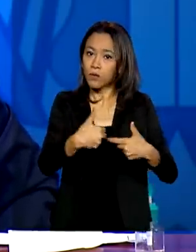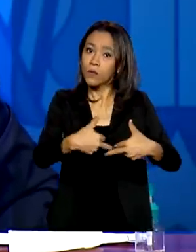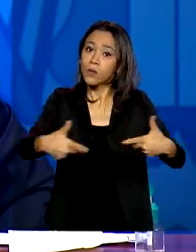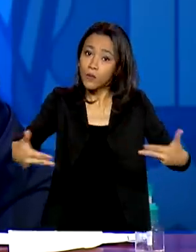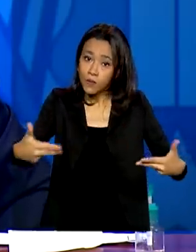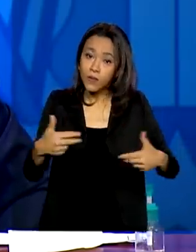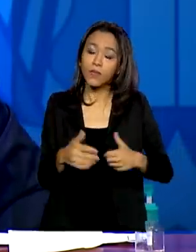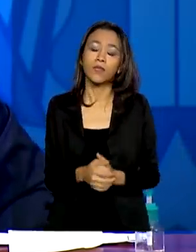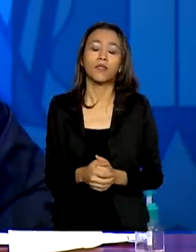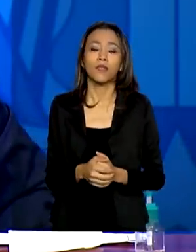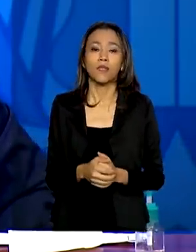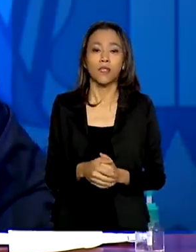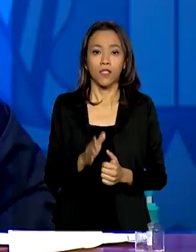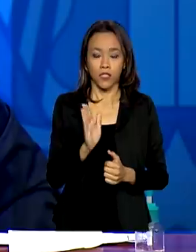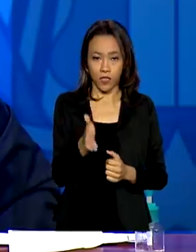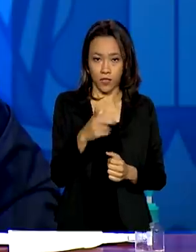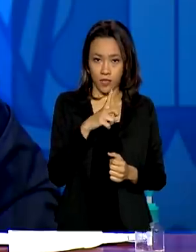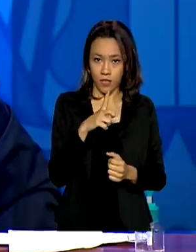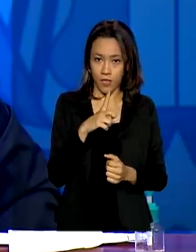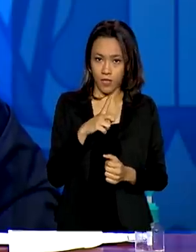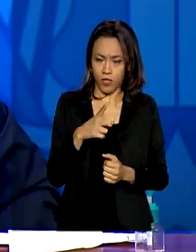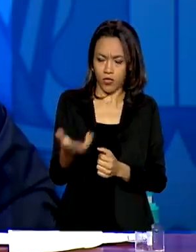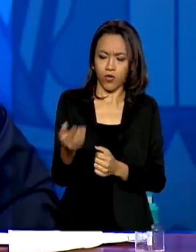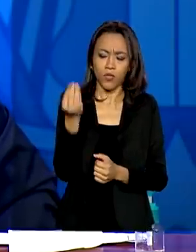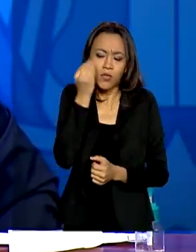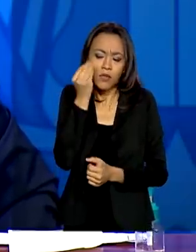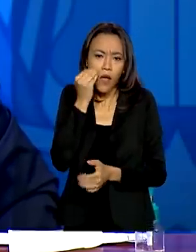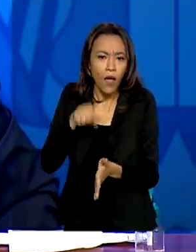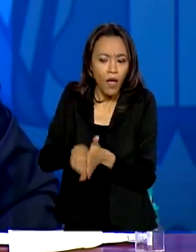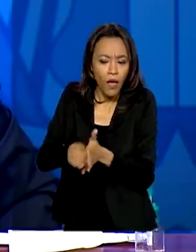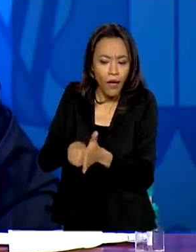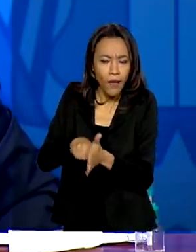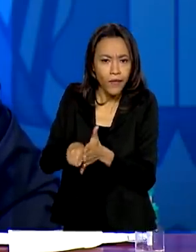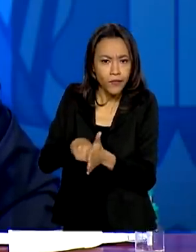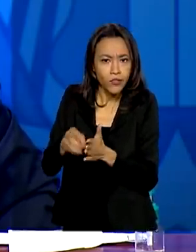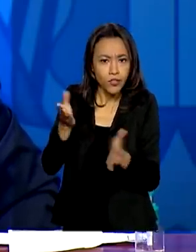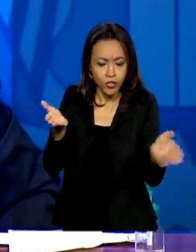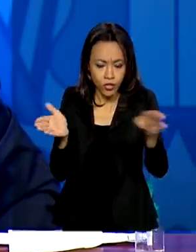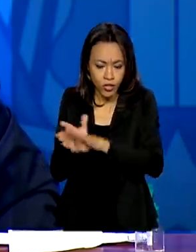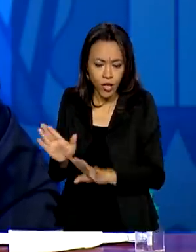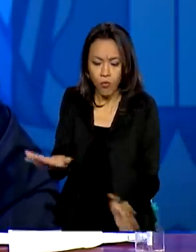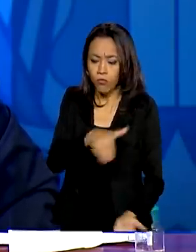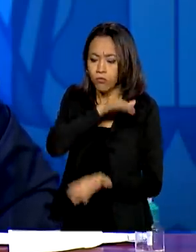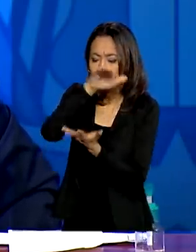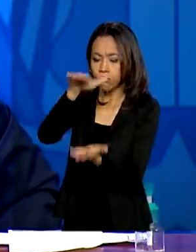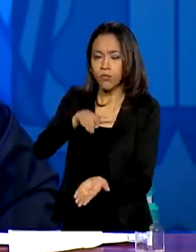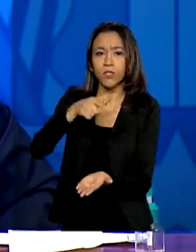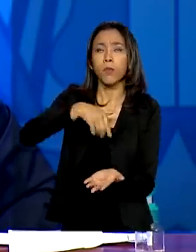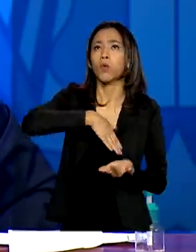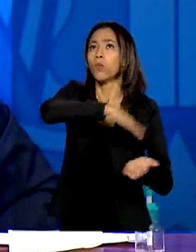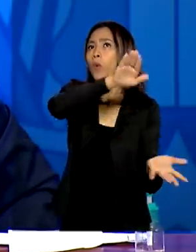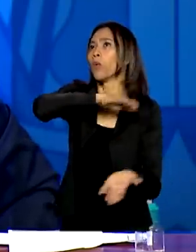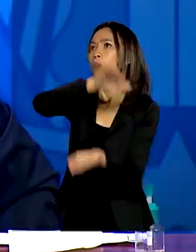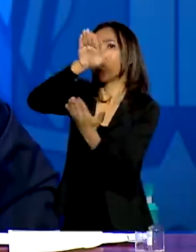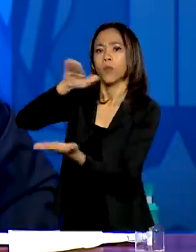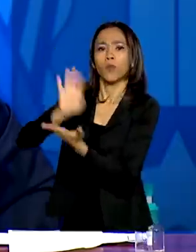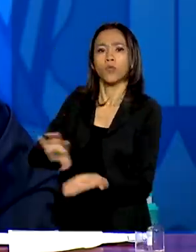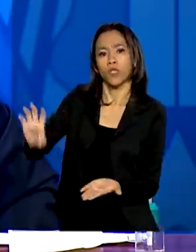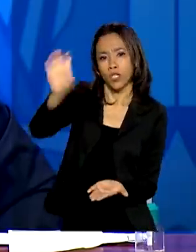tem a chegada dos testes e a distribuição para os diferentes estados. Isso já está acontecendo agora.